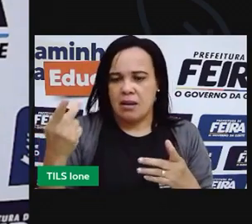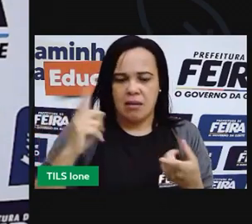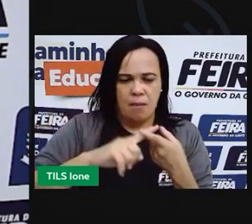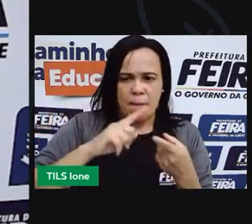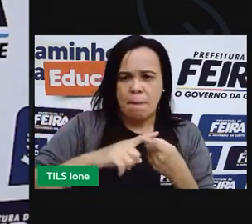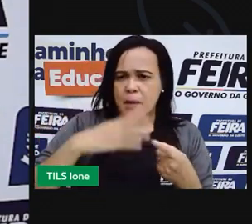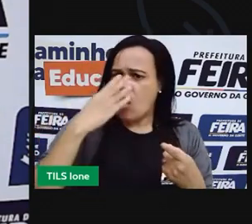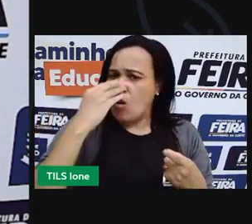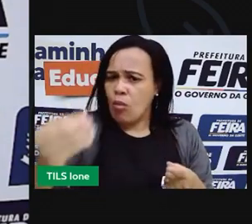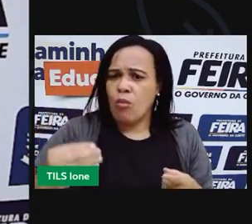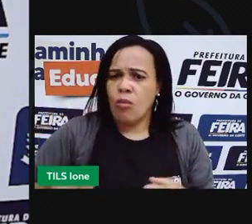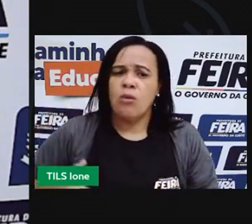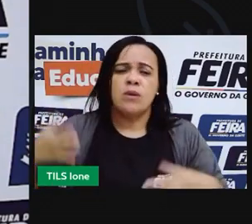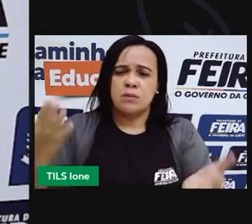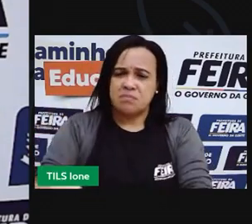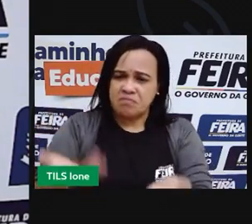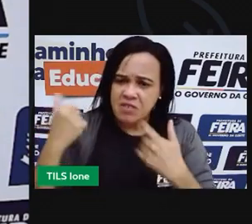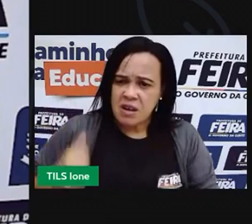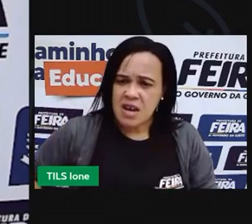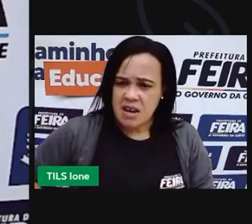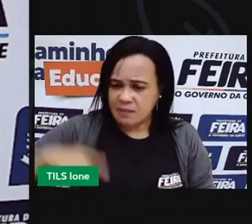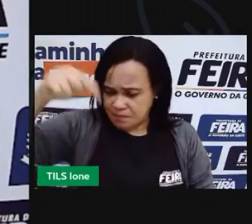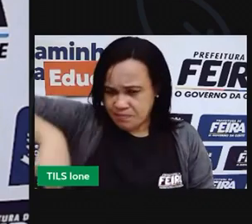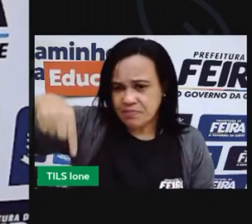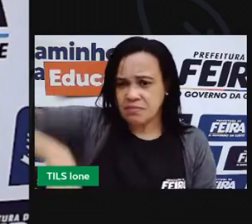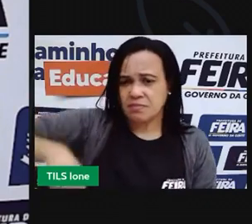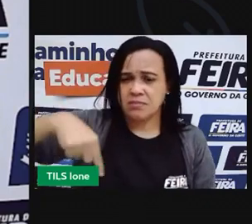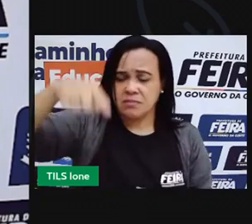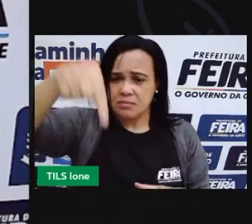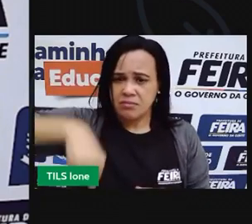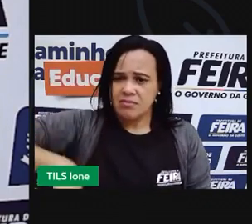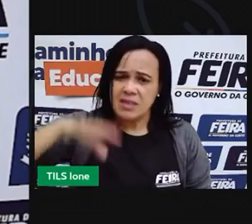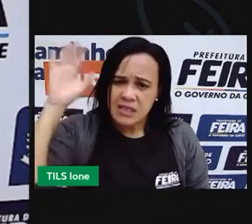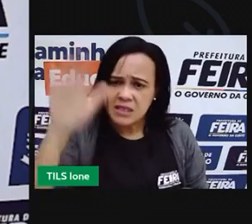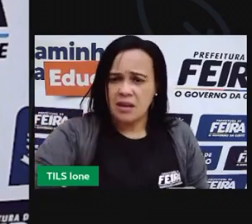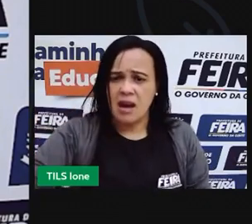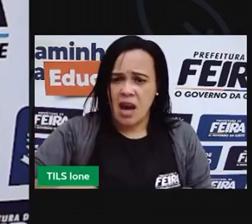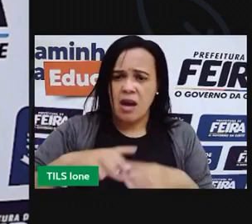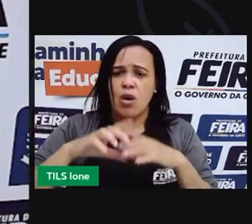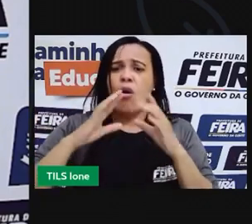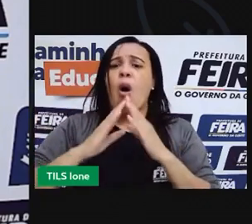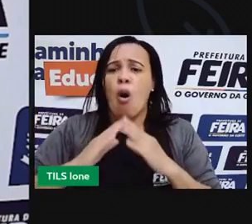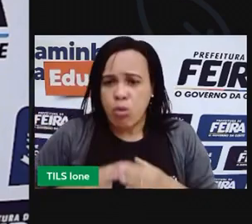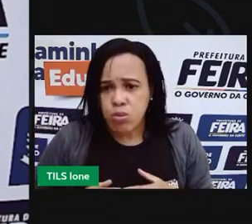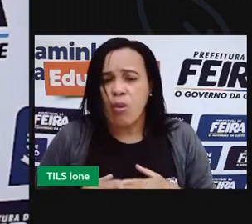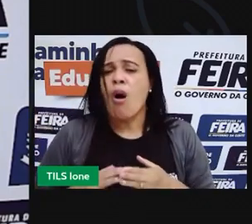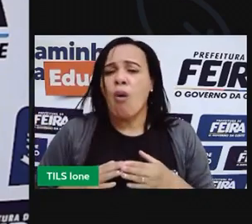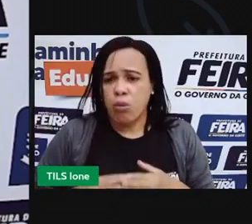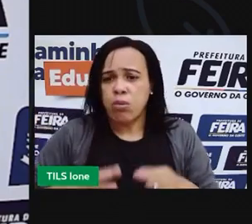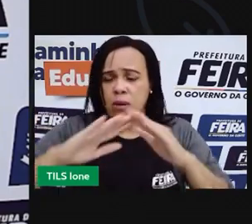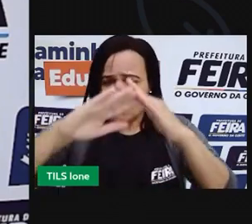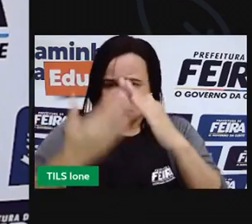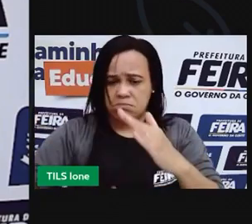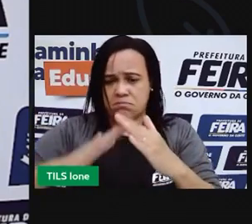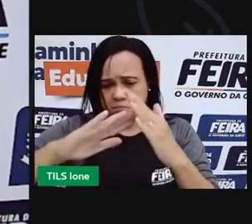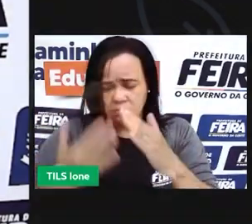Saia daí, seu porquinho. Se não, eu vou derrubar a sua casa e vou lhe comer.